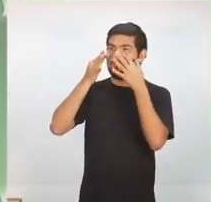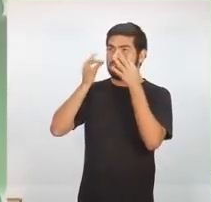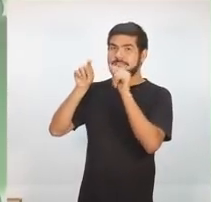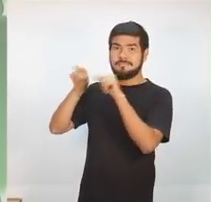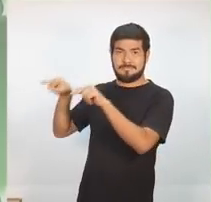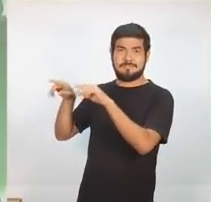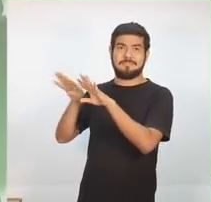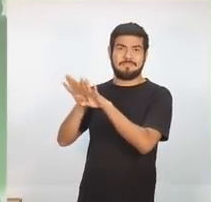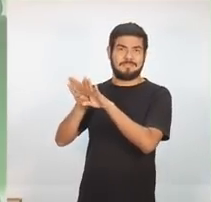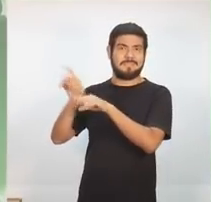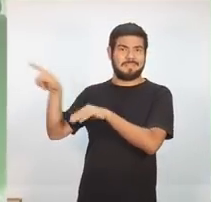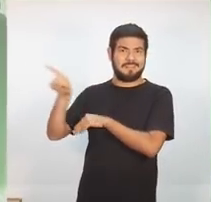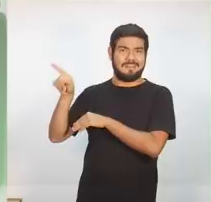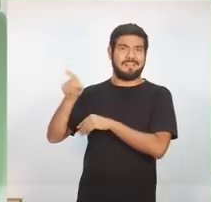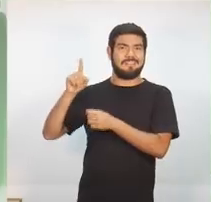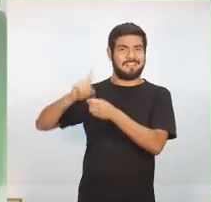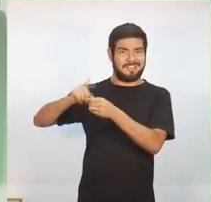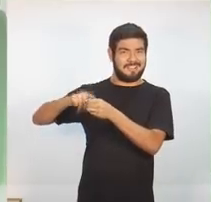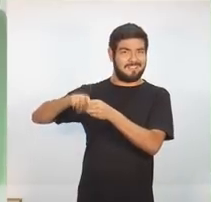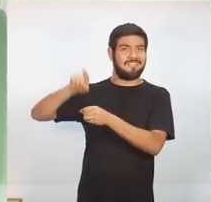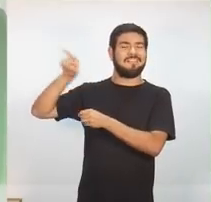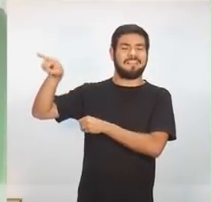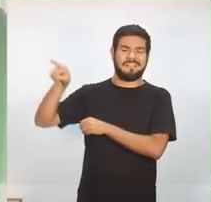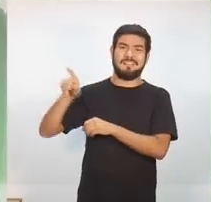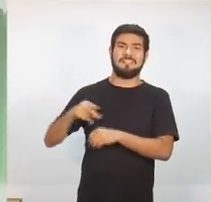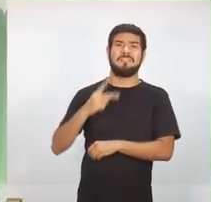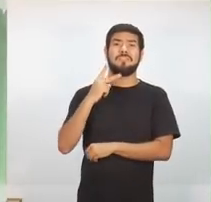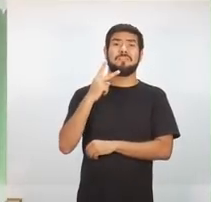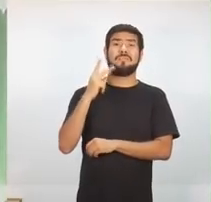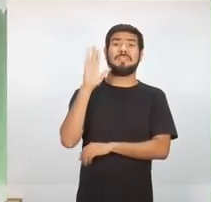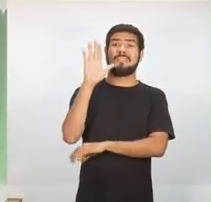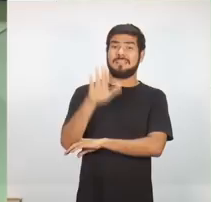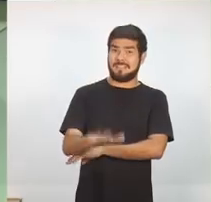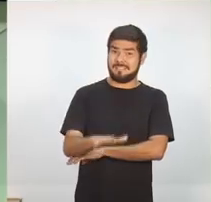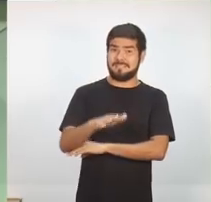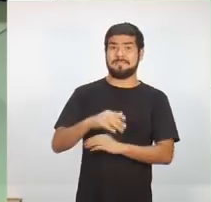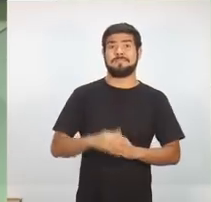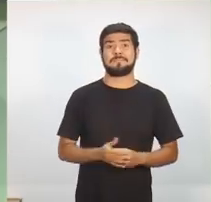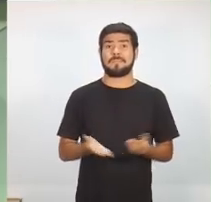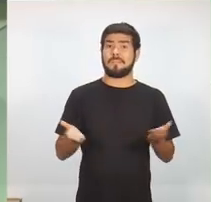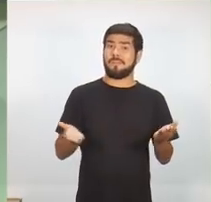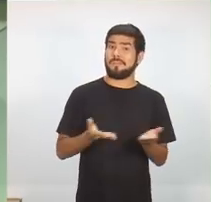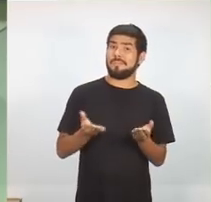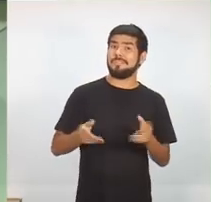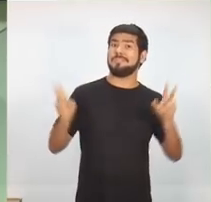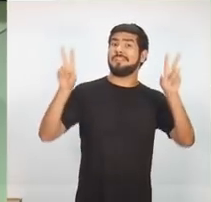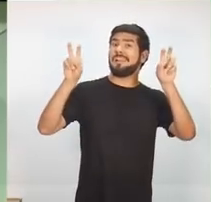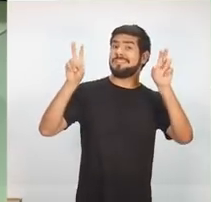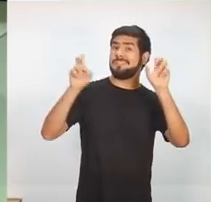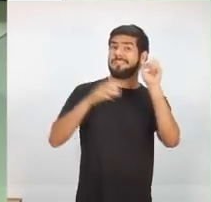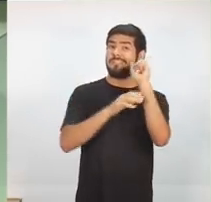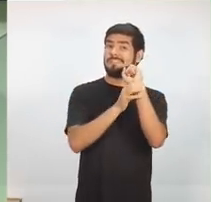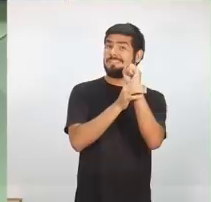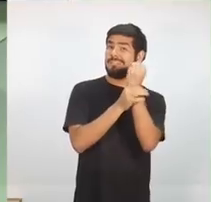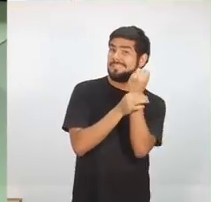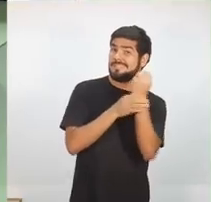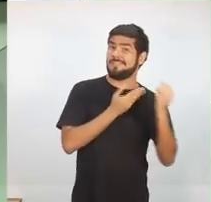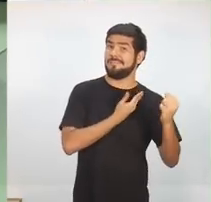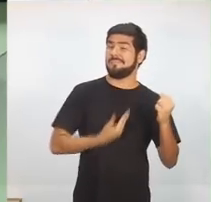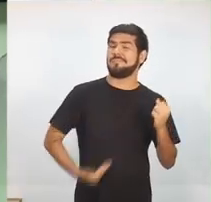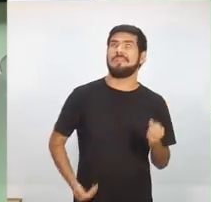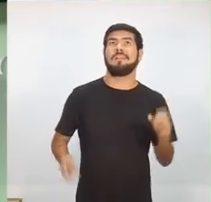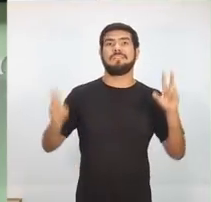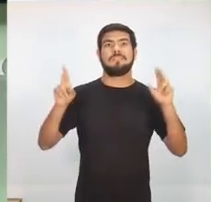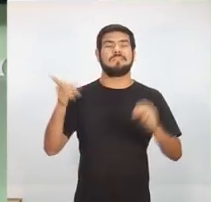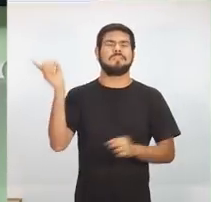todo o debate que vai ser retransmitido lá duas horas da tarde. Hoje a gente vai falar de segurança pública, esse assunto que todos os